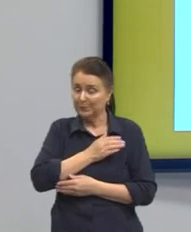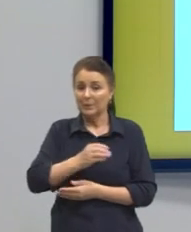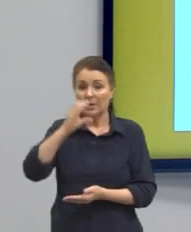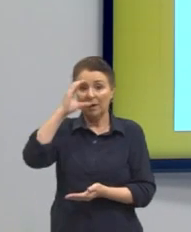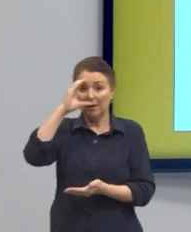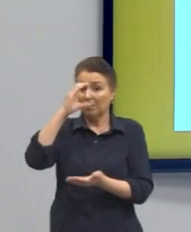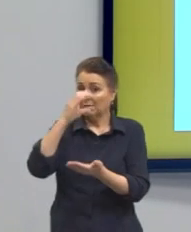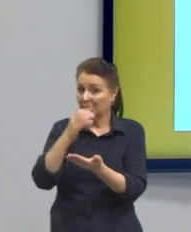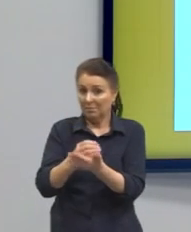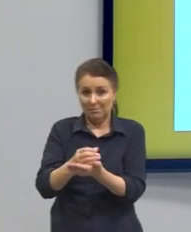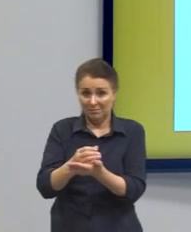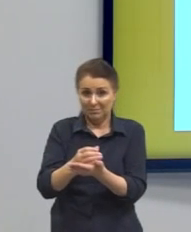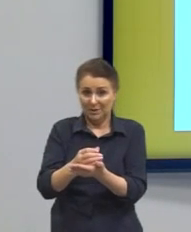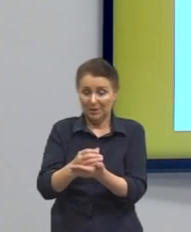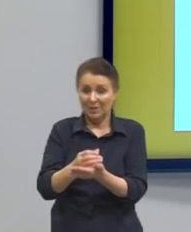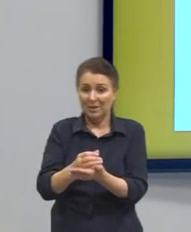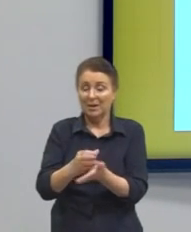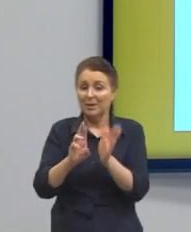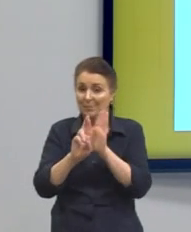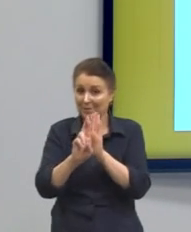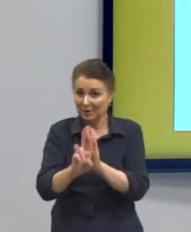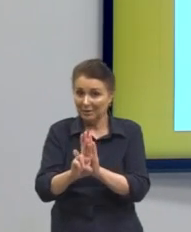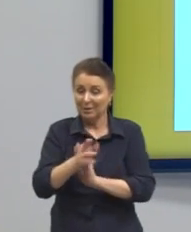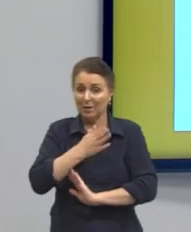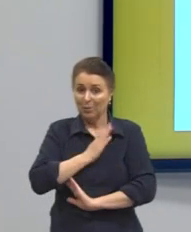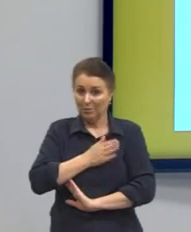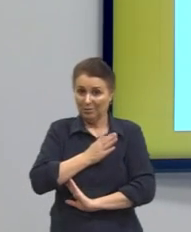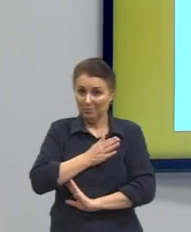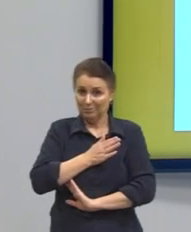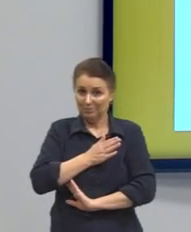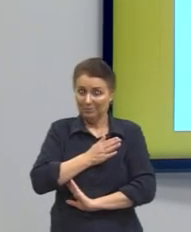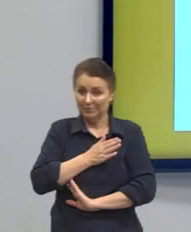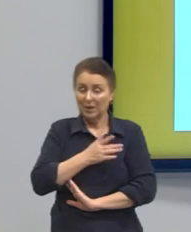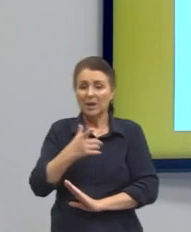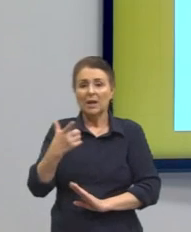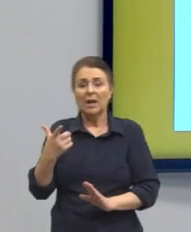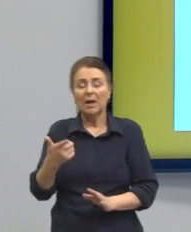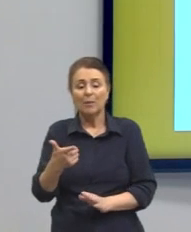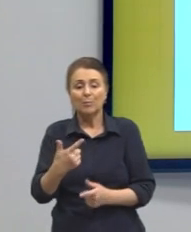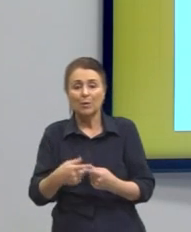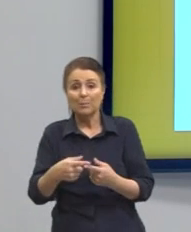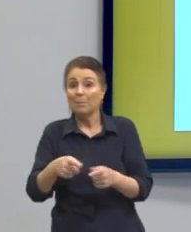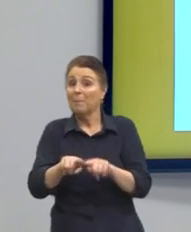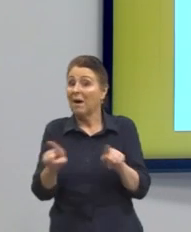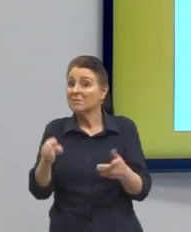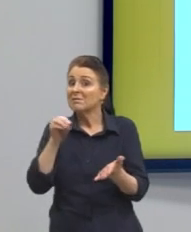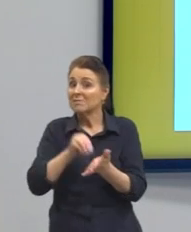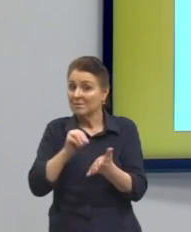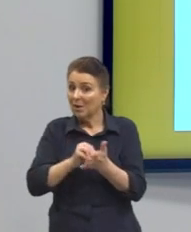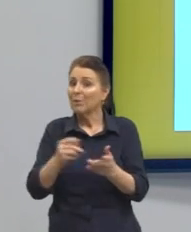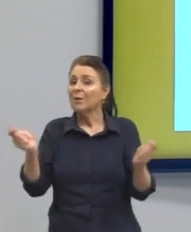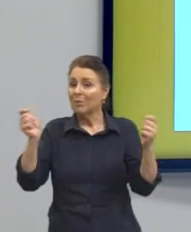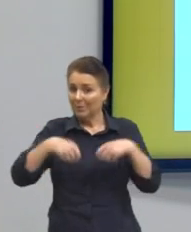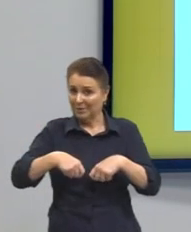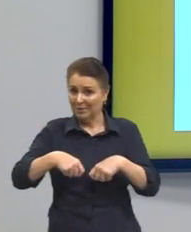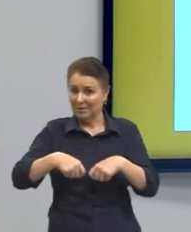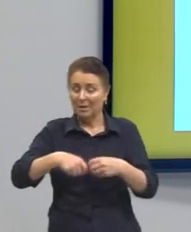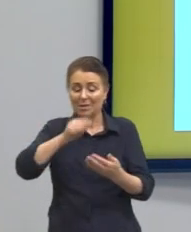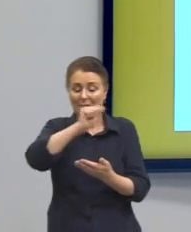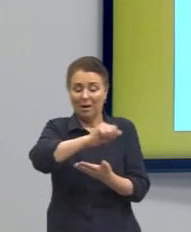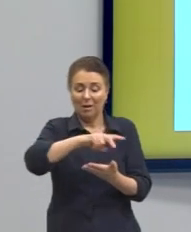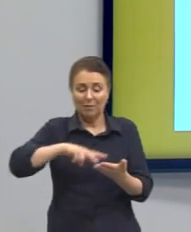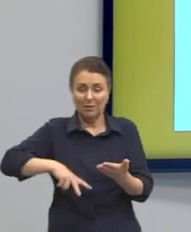apenas apresentando esse tema. Ela não atende as competências que são exigidas pelo padrão de correção do Enem. Então, a